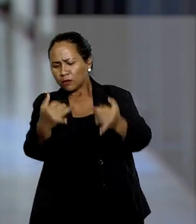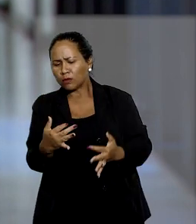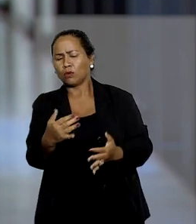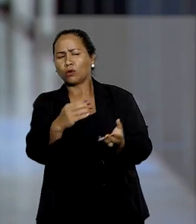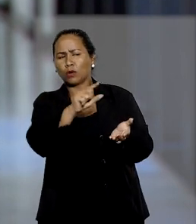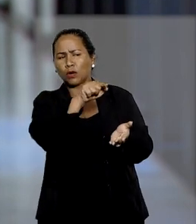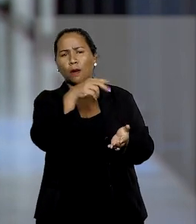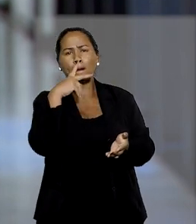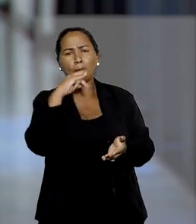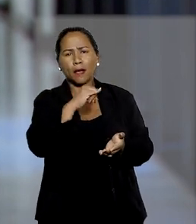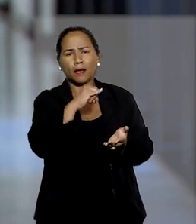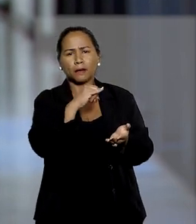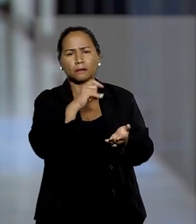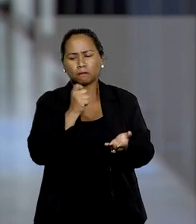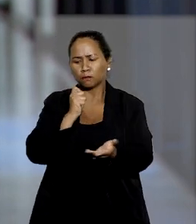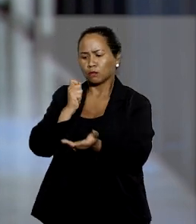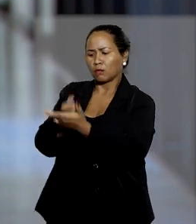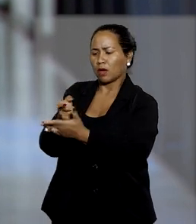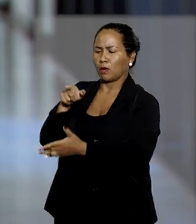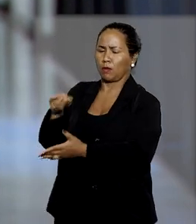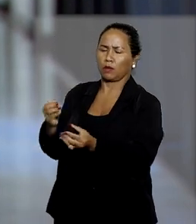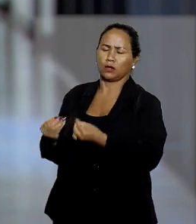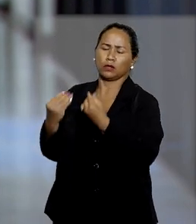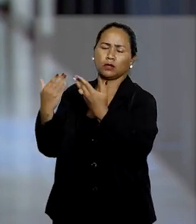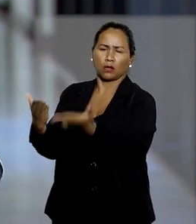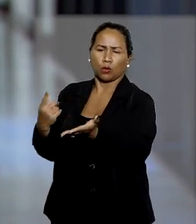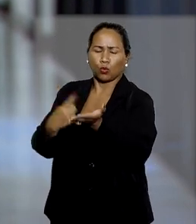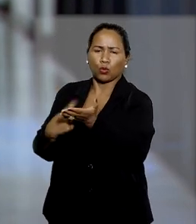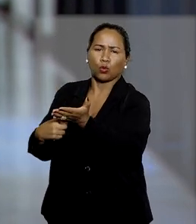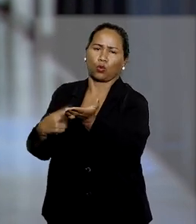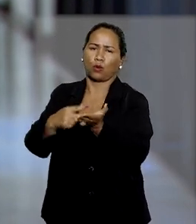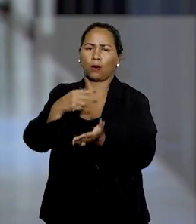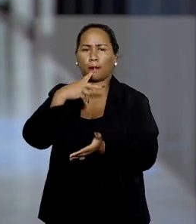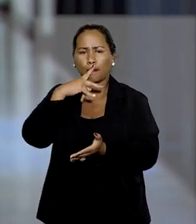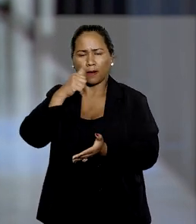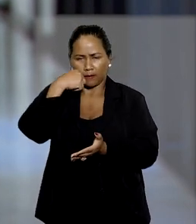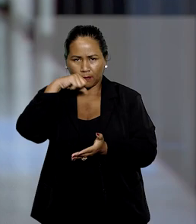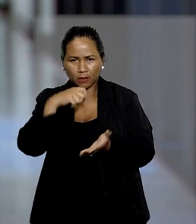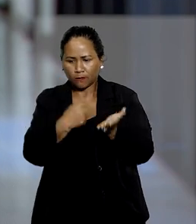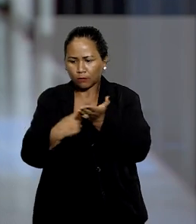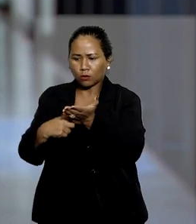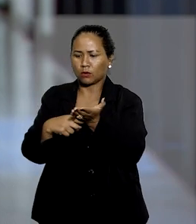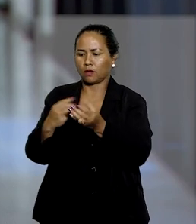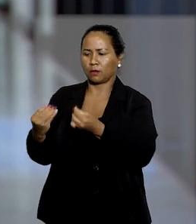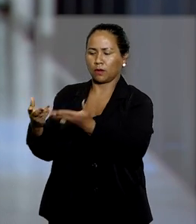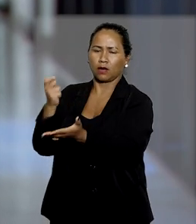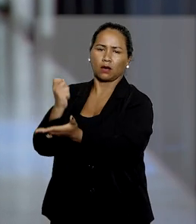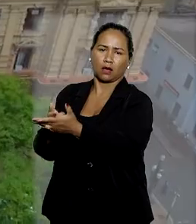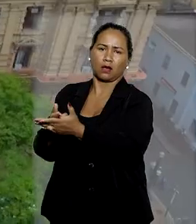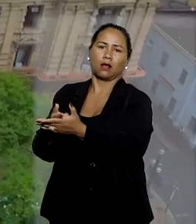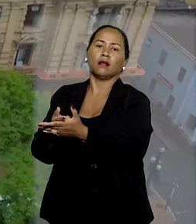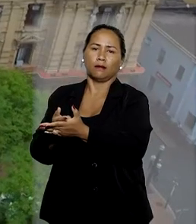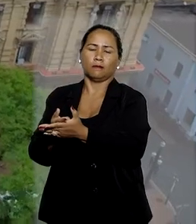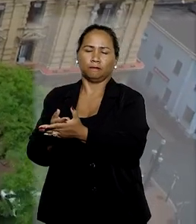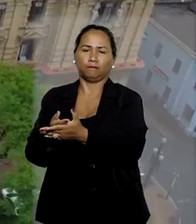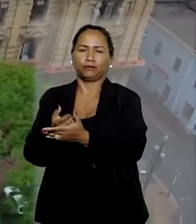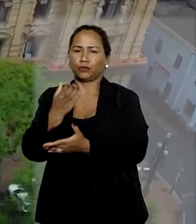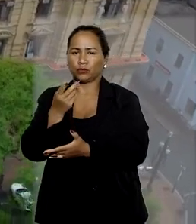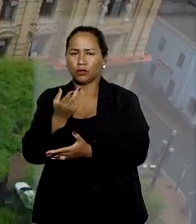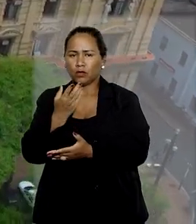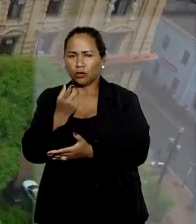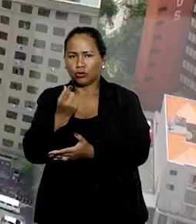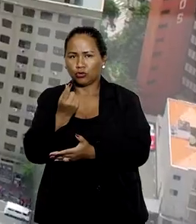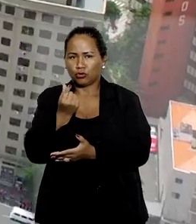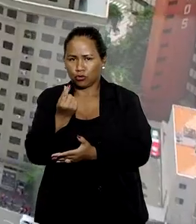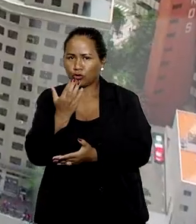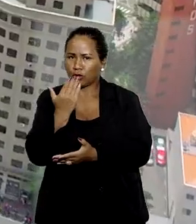pagamento de pensão alimentícia a partir de um acordo homologado judicialmente entre a mãe e o devedor. O Tribunal de Justiça